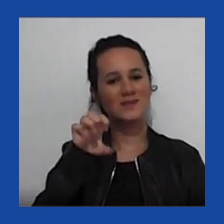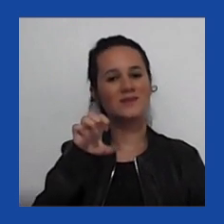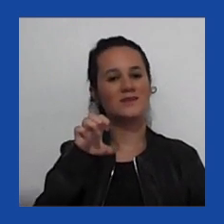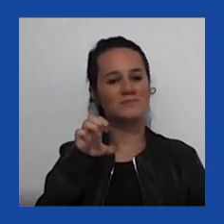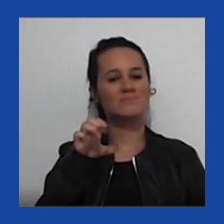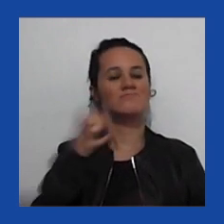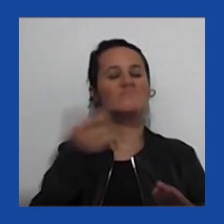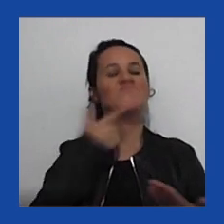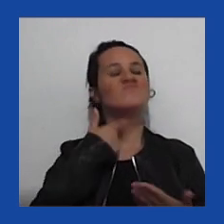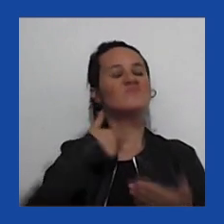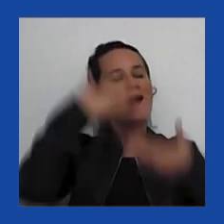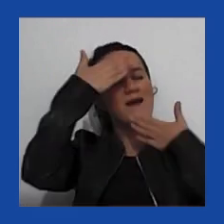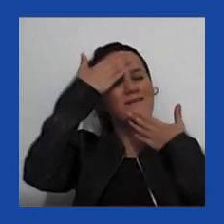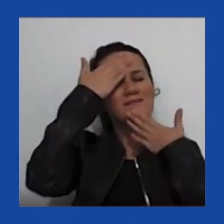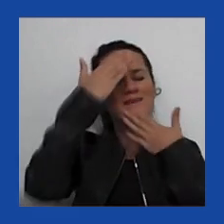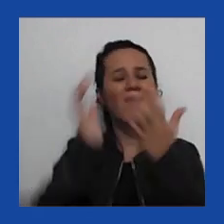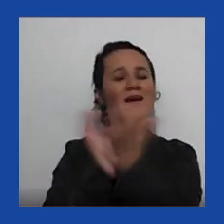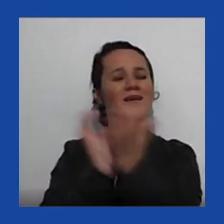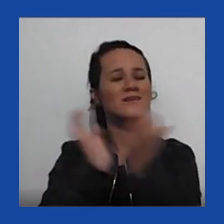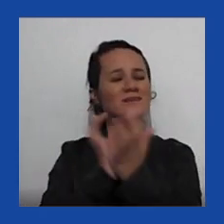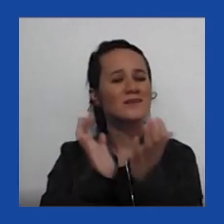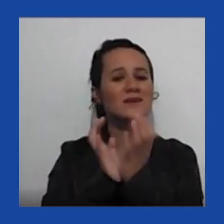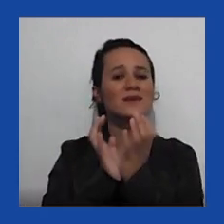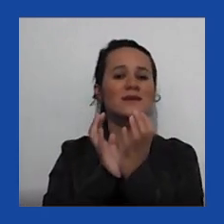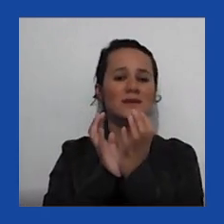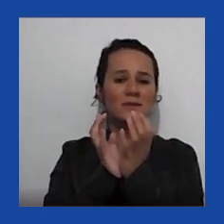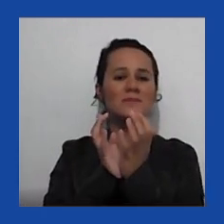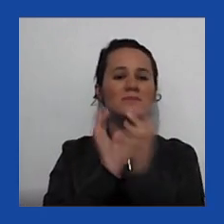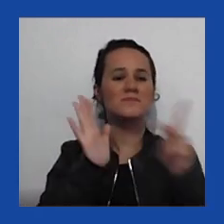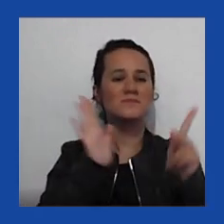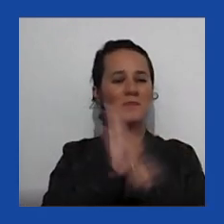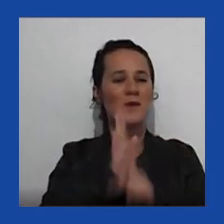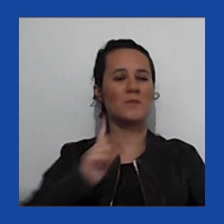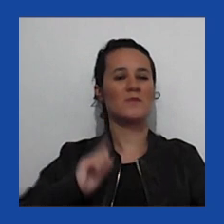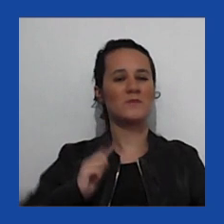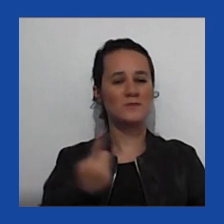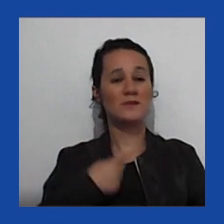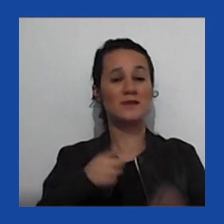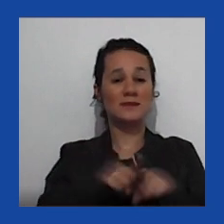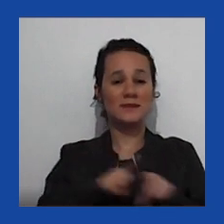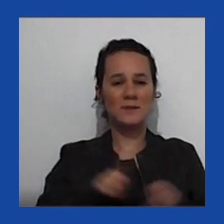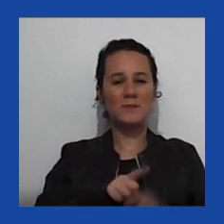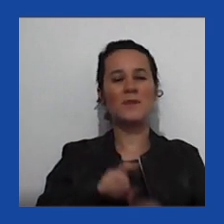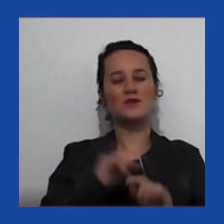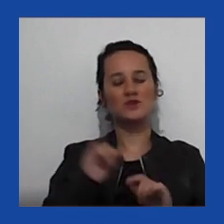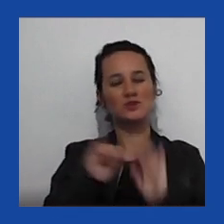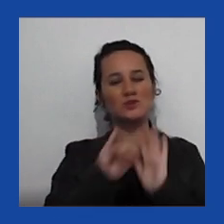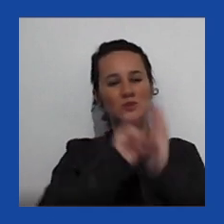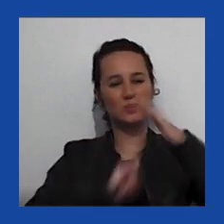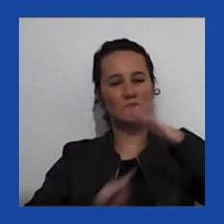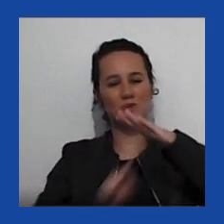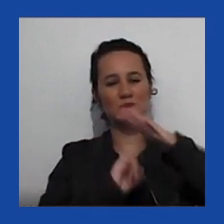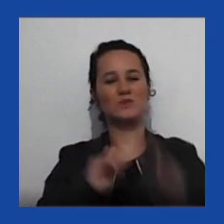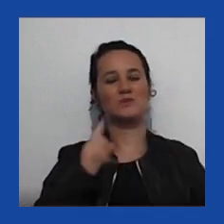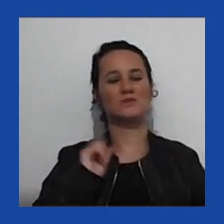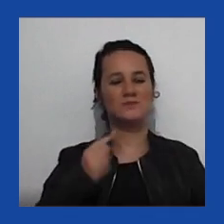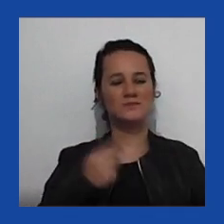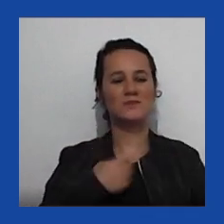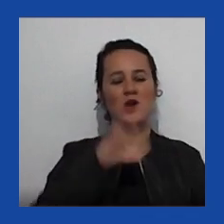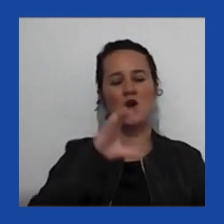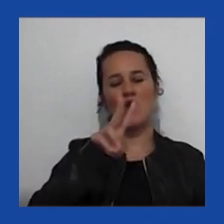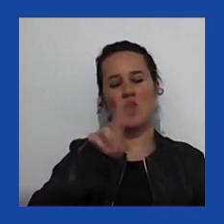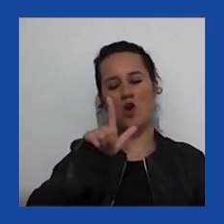E fantástico no Votorantim e o Instituto Votorantim, João Schmidt, Clóvis Carvalho,